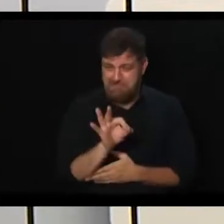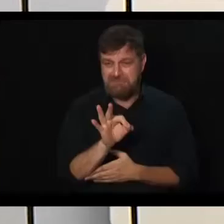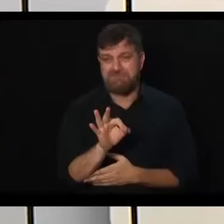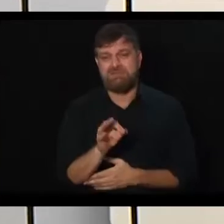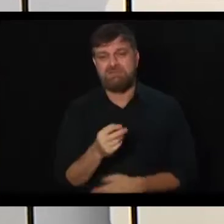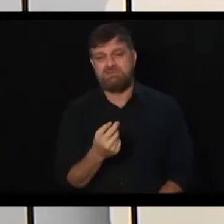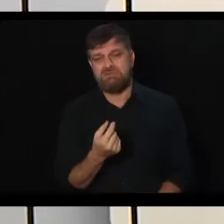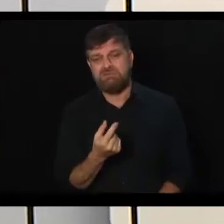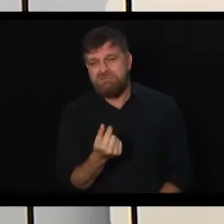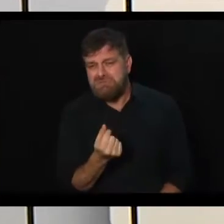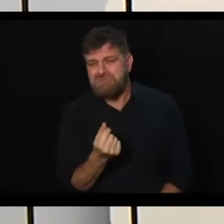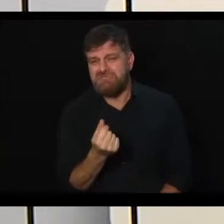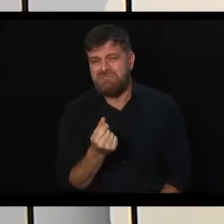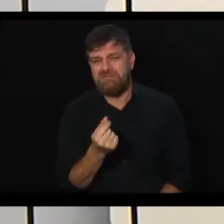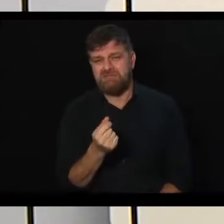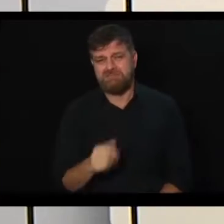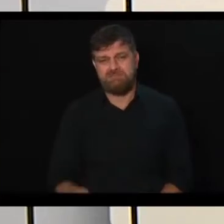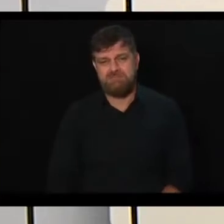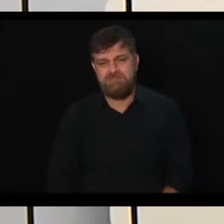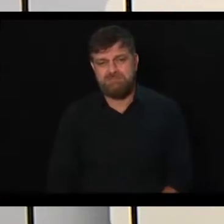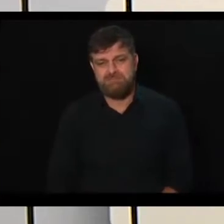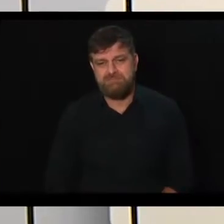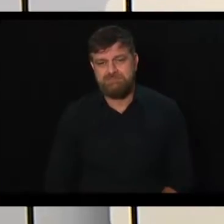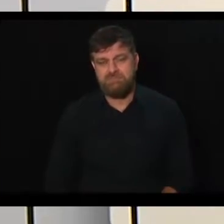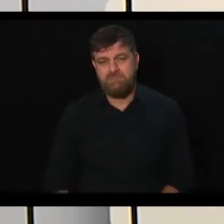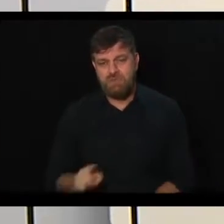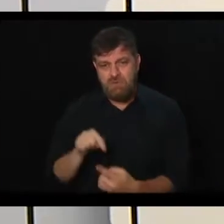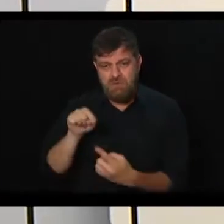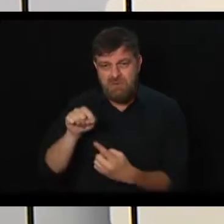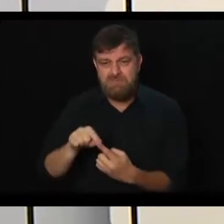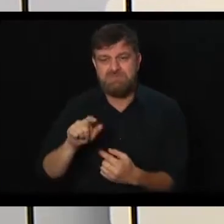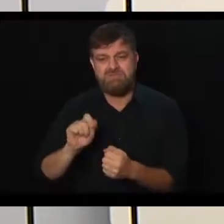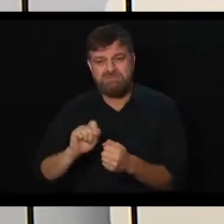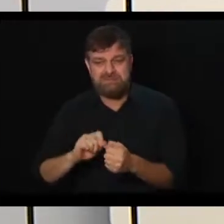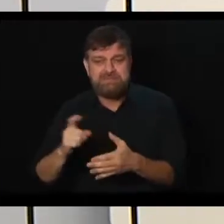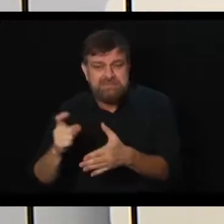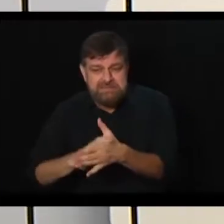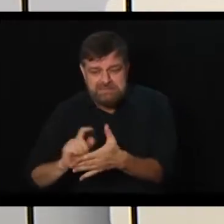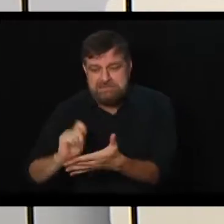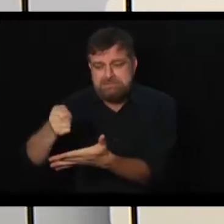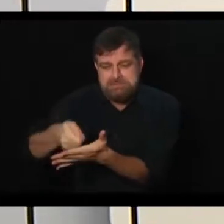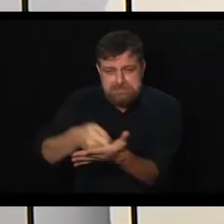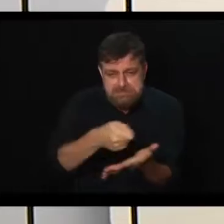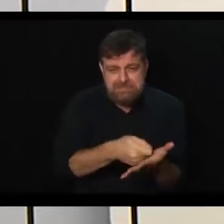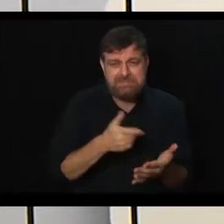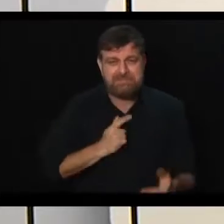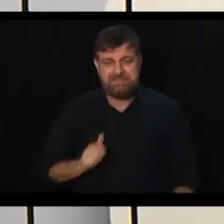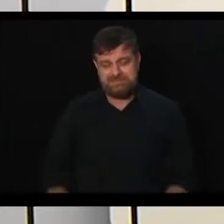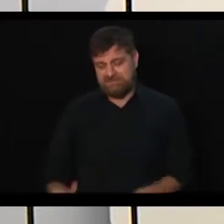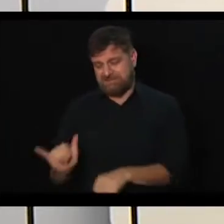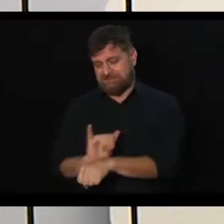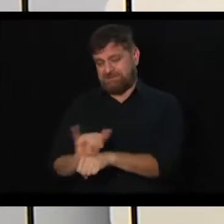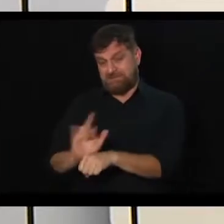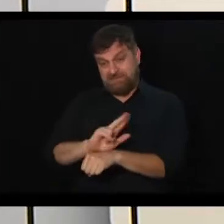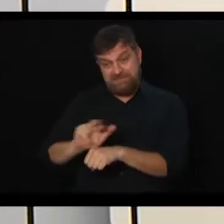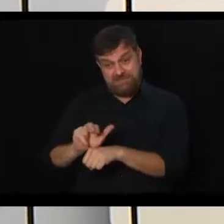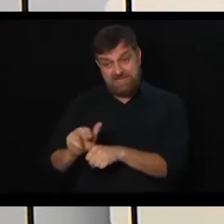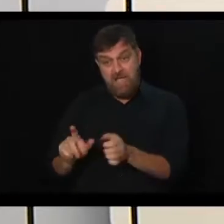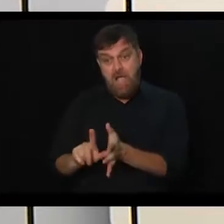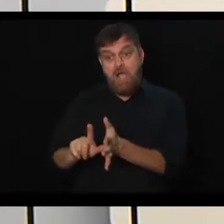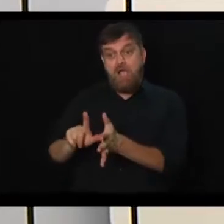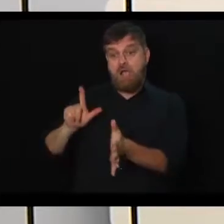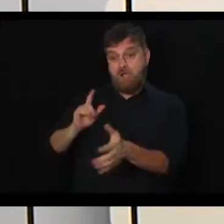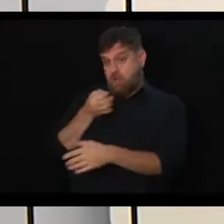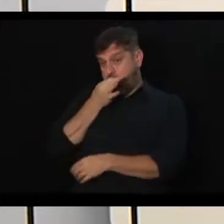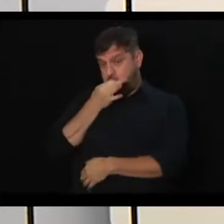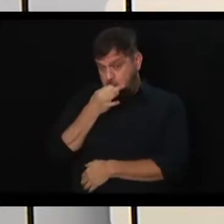para manutenção do superávit primário, sem contar uma série de mecanismos que antecedem, na